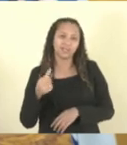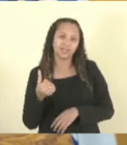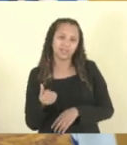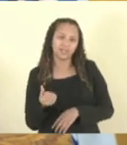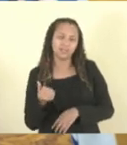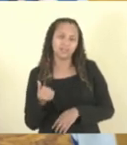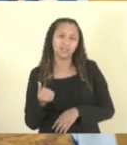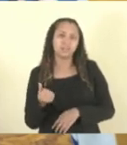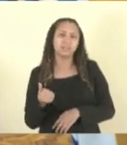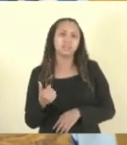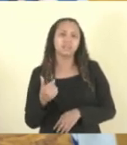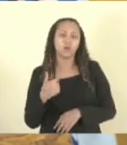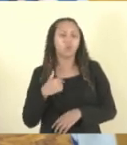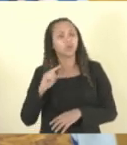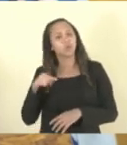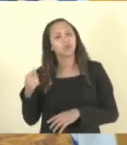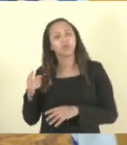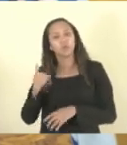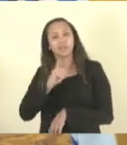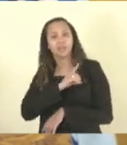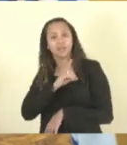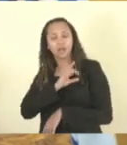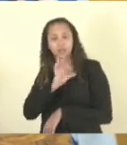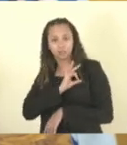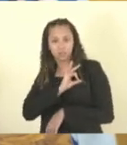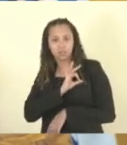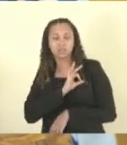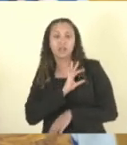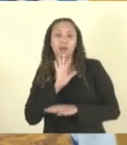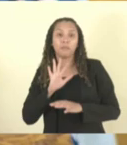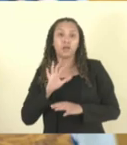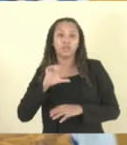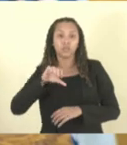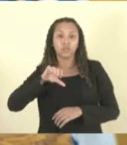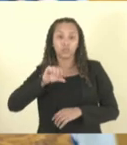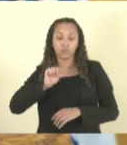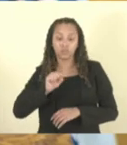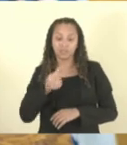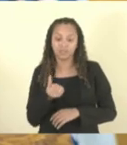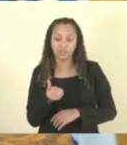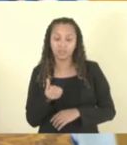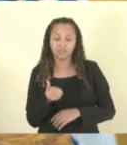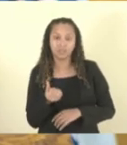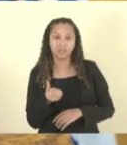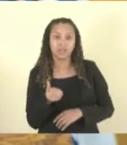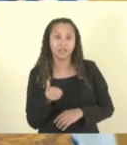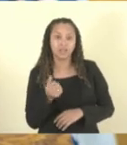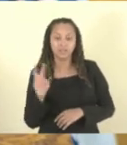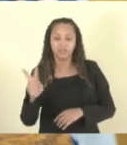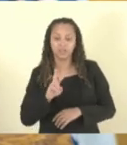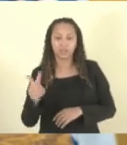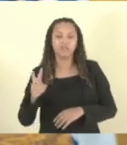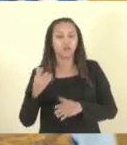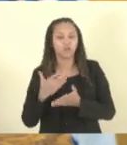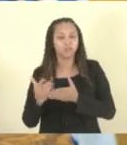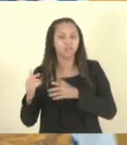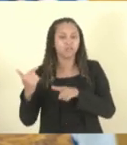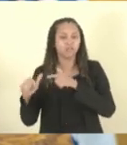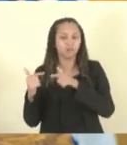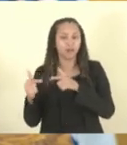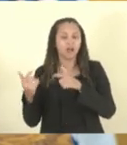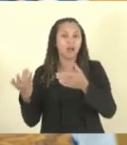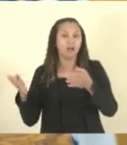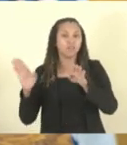delegado de polícia. Mas de 1986 para cá, somente no município de Vila Velha, onde eu comecei a atuar, foram